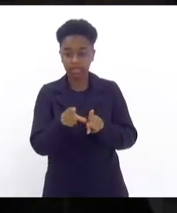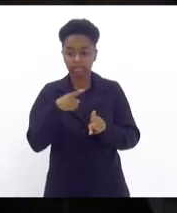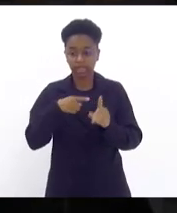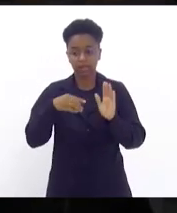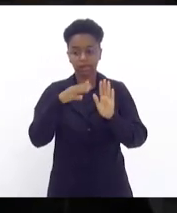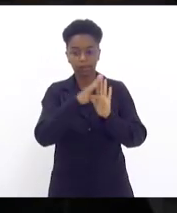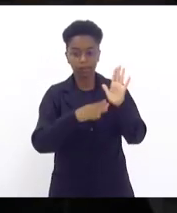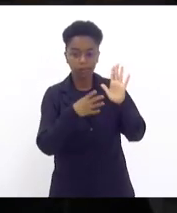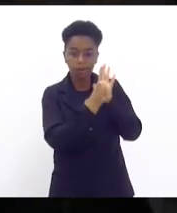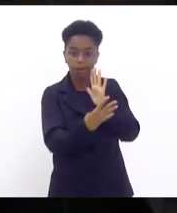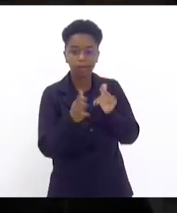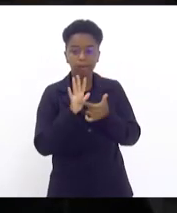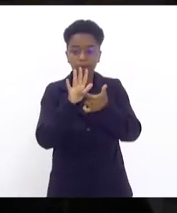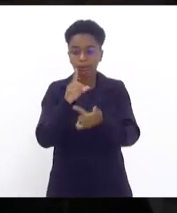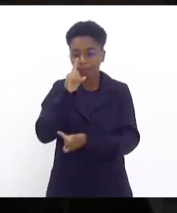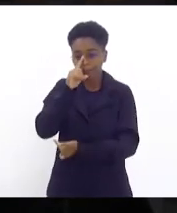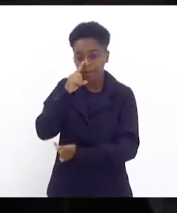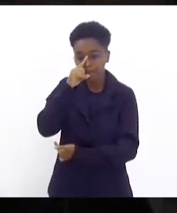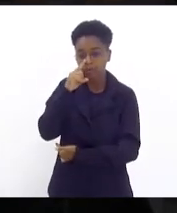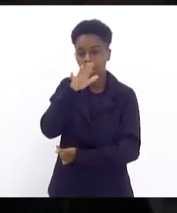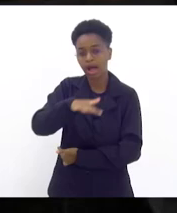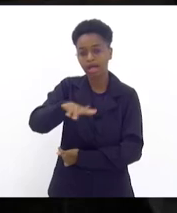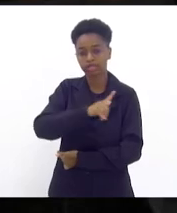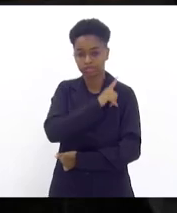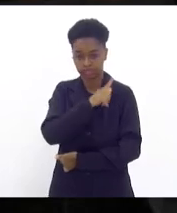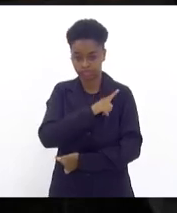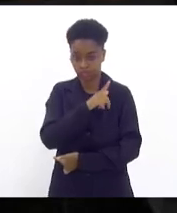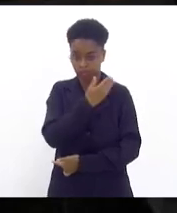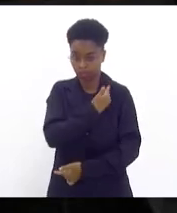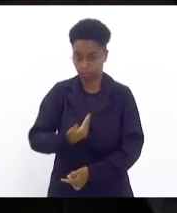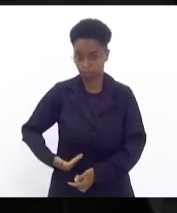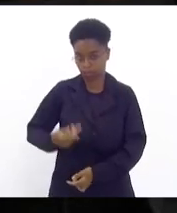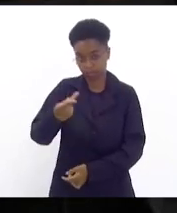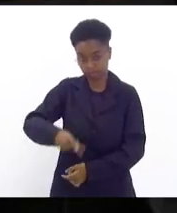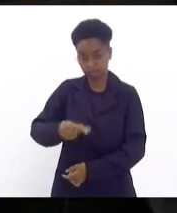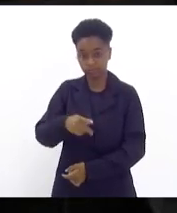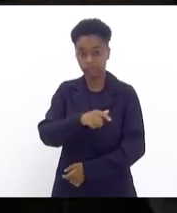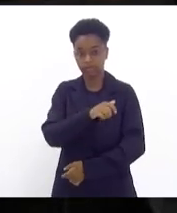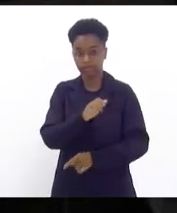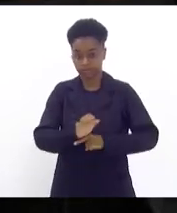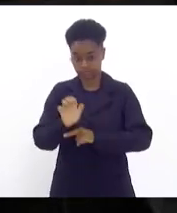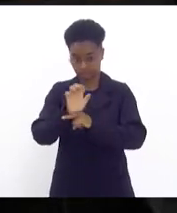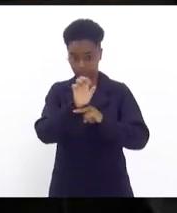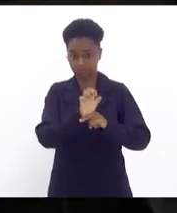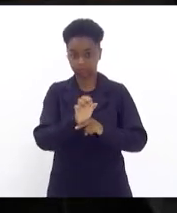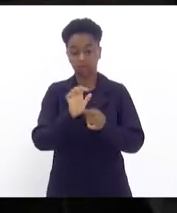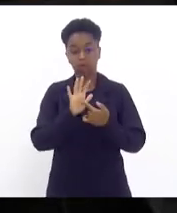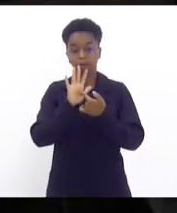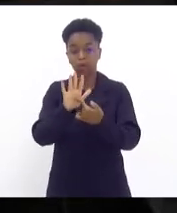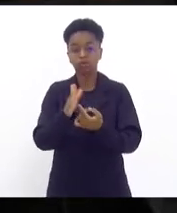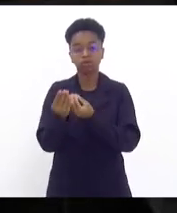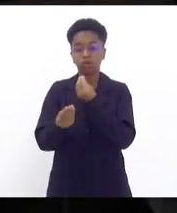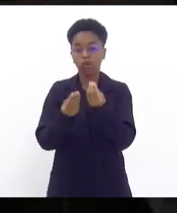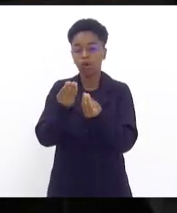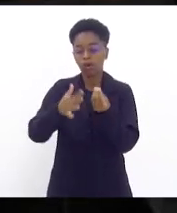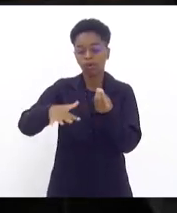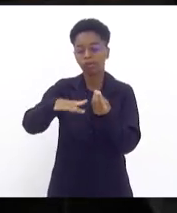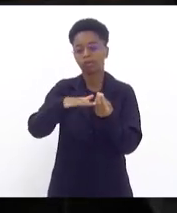pública estadual, produzido pelo Tribunal de Contas do Estado. são,